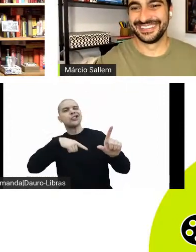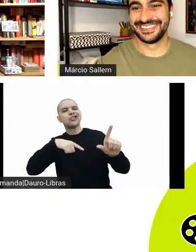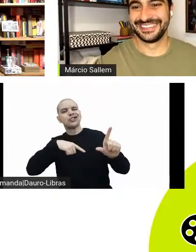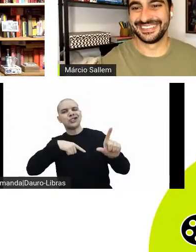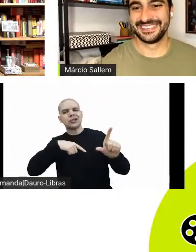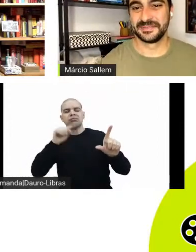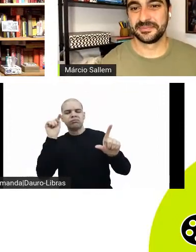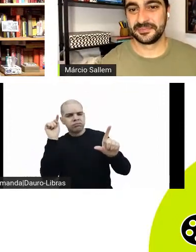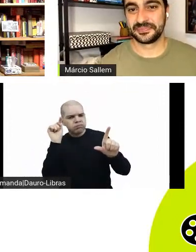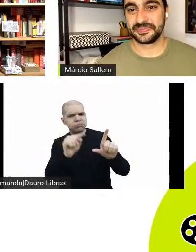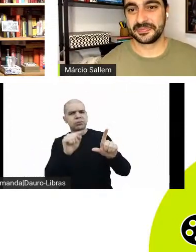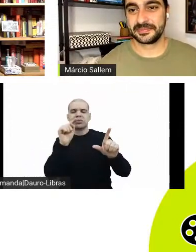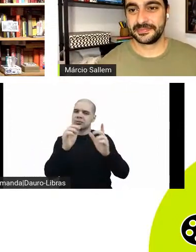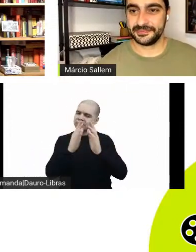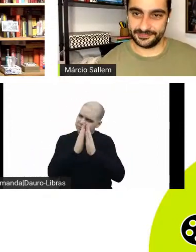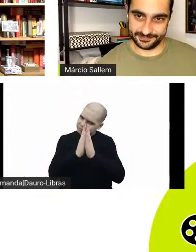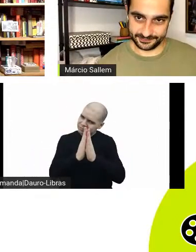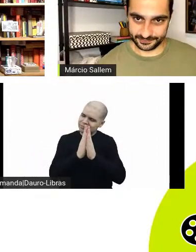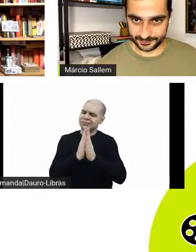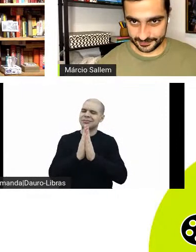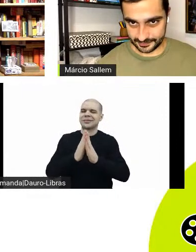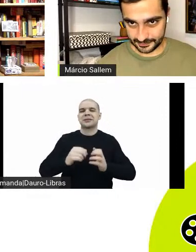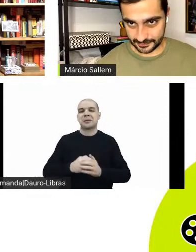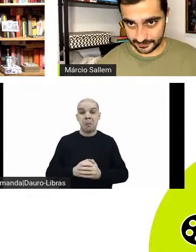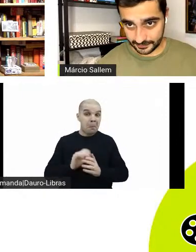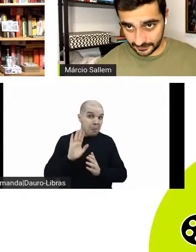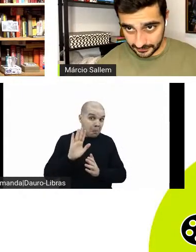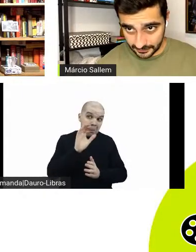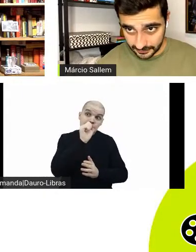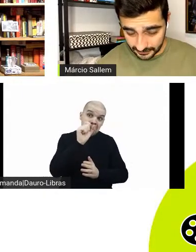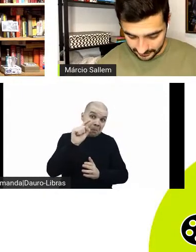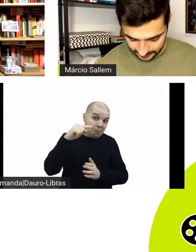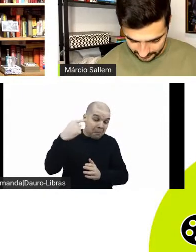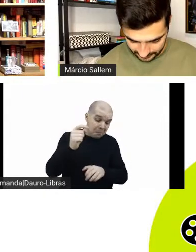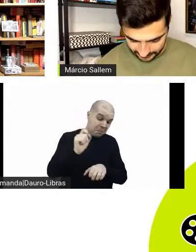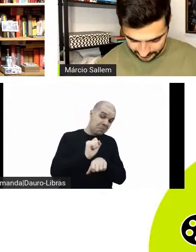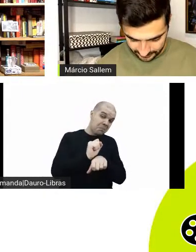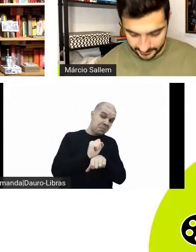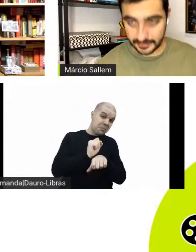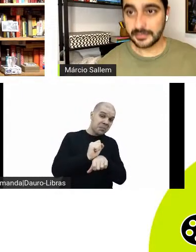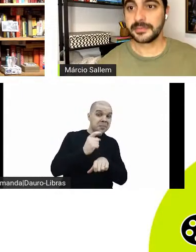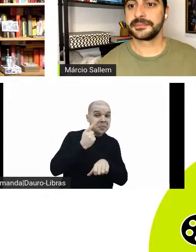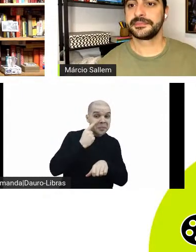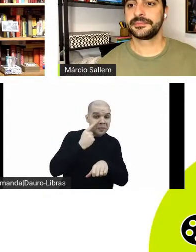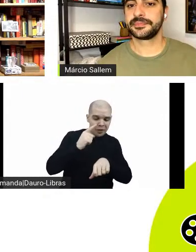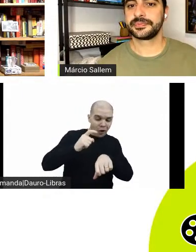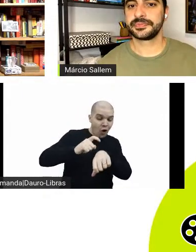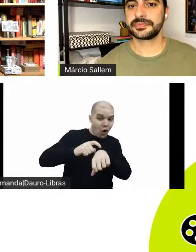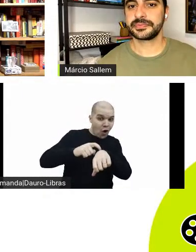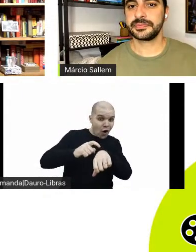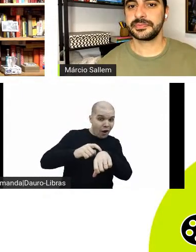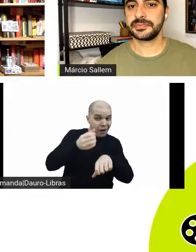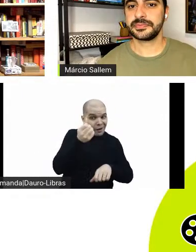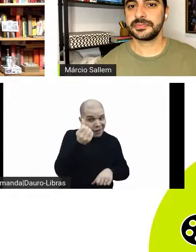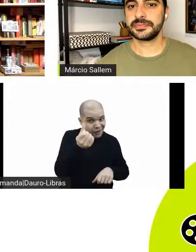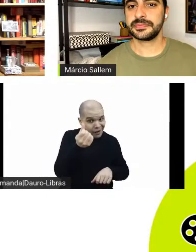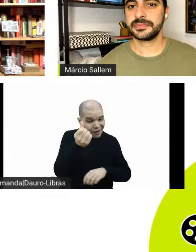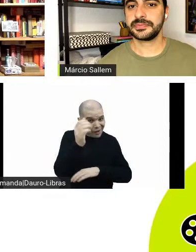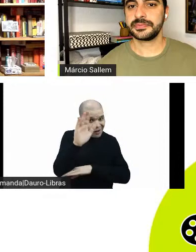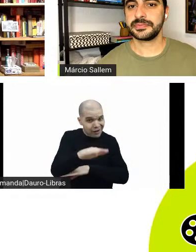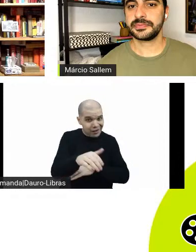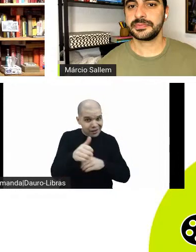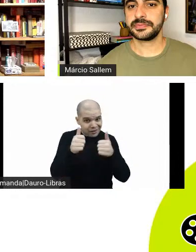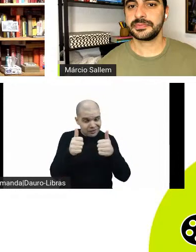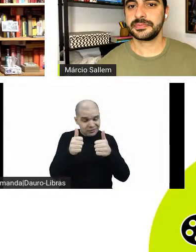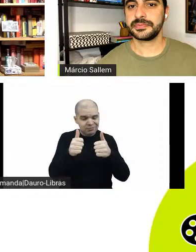grátis, é boa também, então espero você aqui sábado que vem às 18 horas e pegando também um gancho aí dessa tristeza que aconteceu